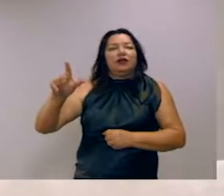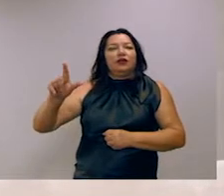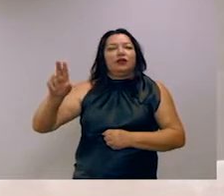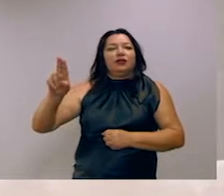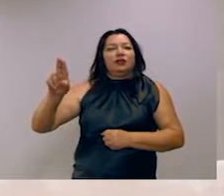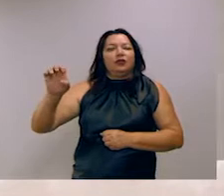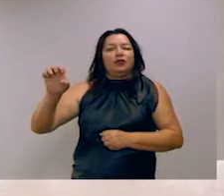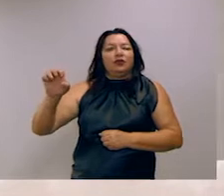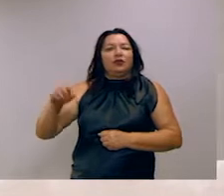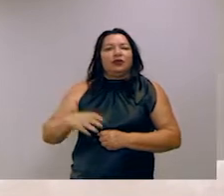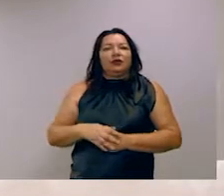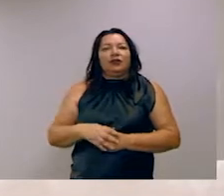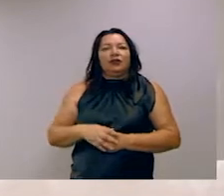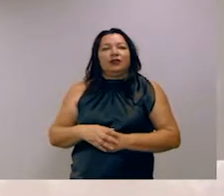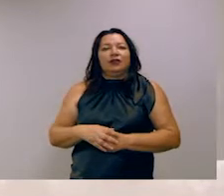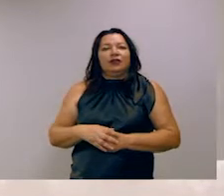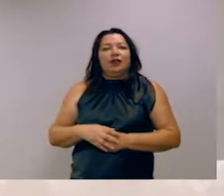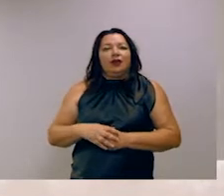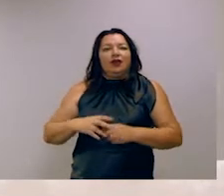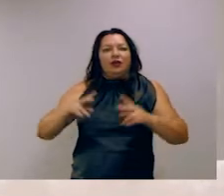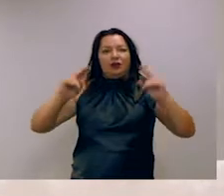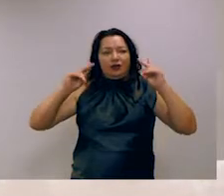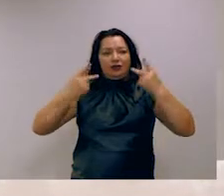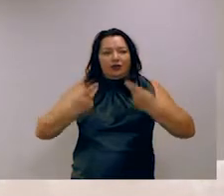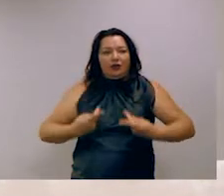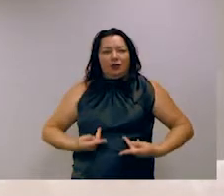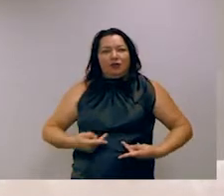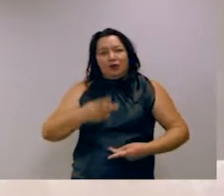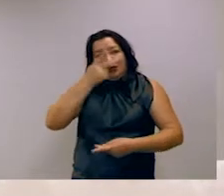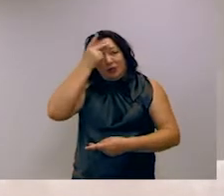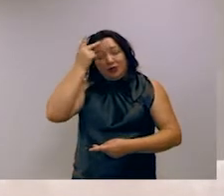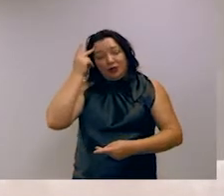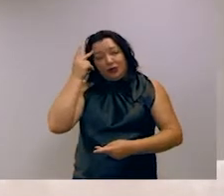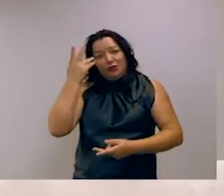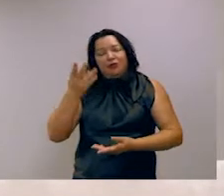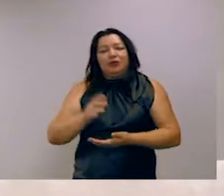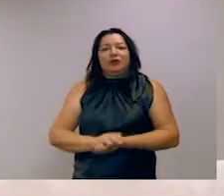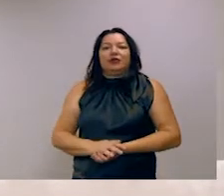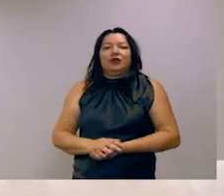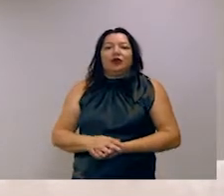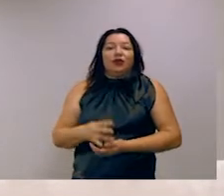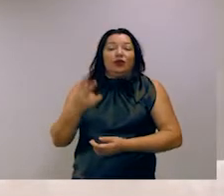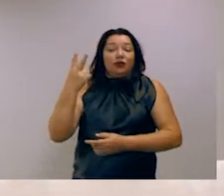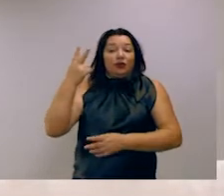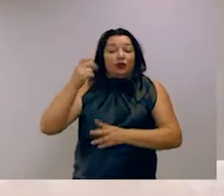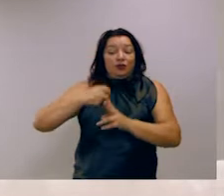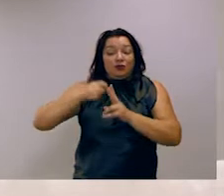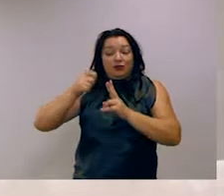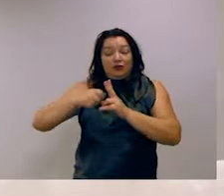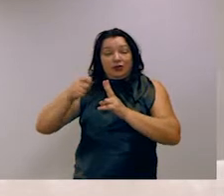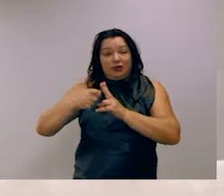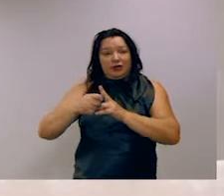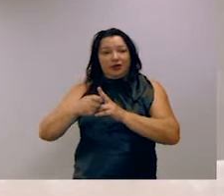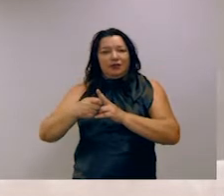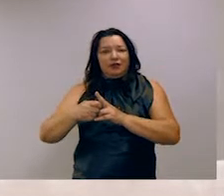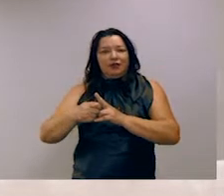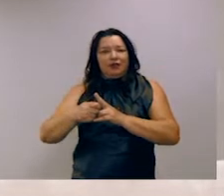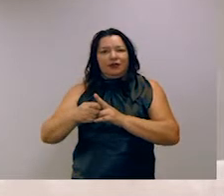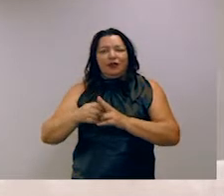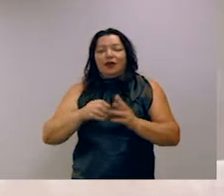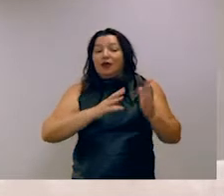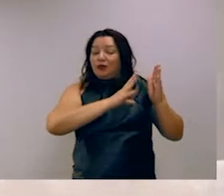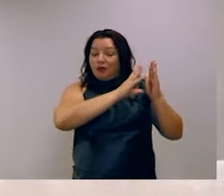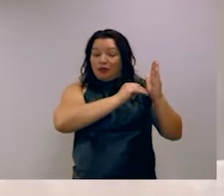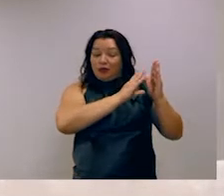desempenho humano. Nos últimos dois meses, vários modelos começaram a ser lançados com